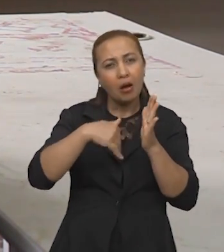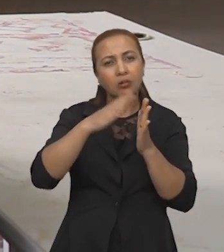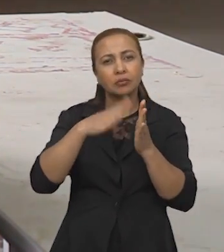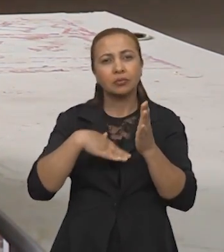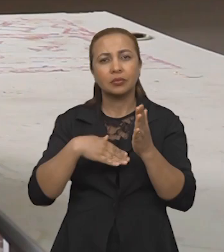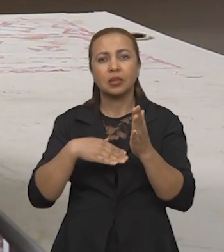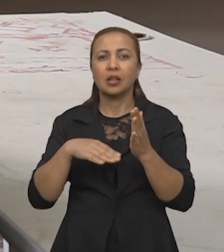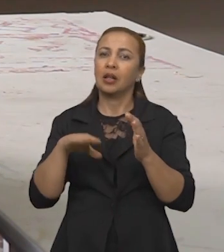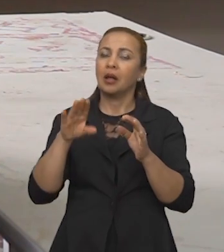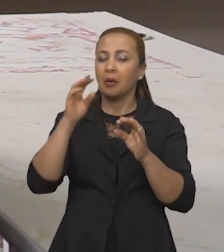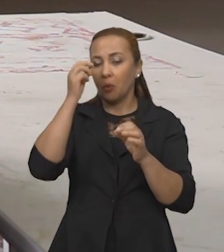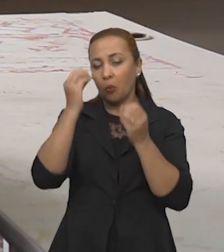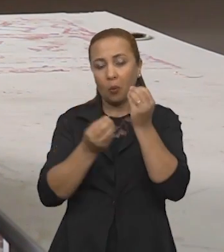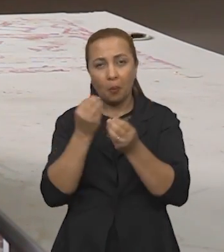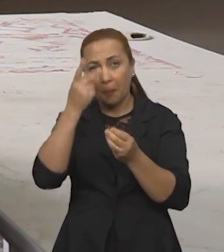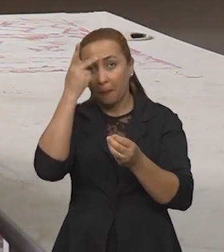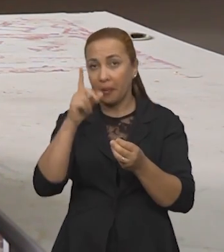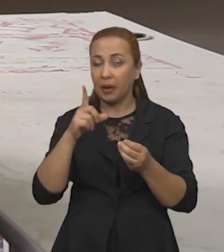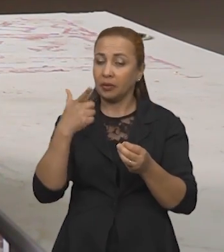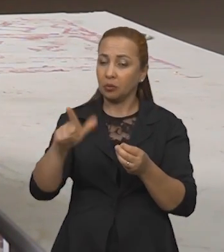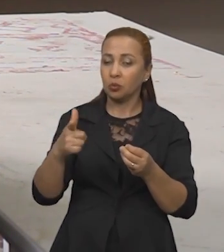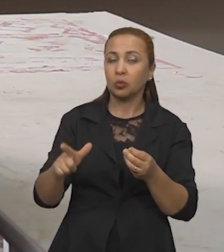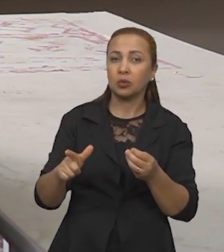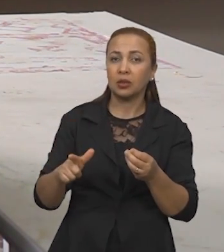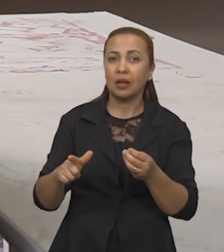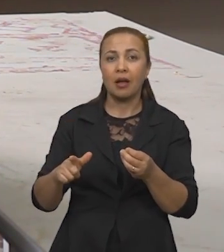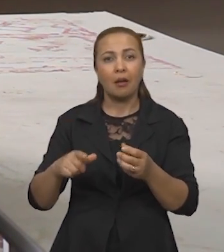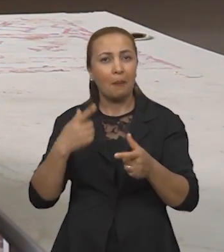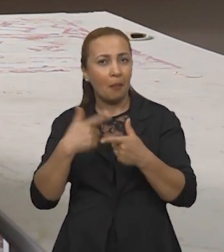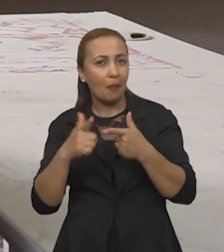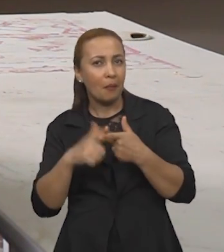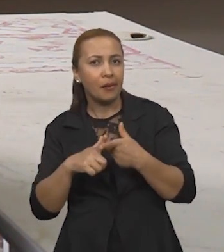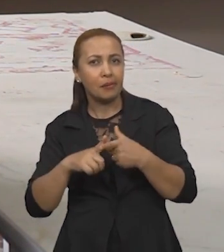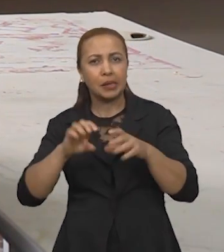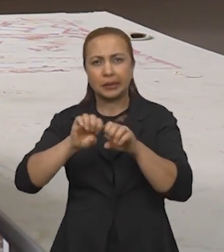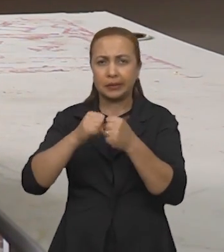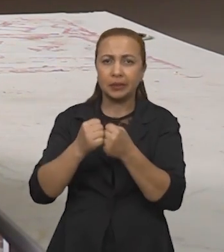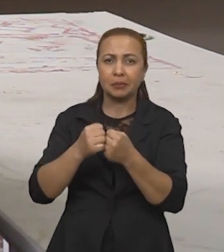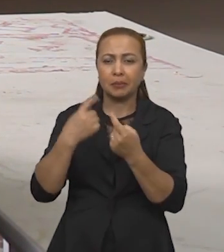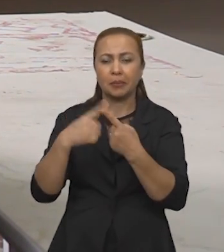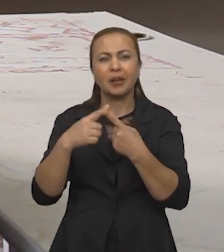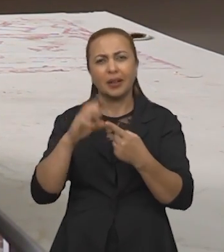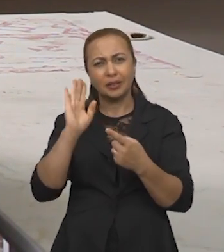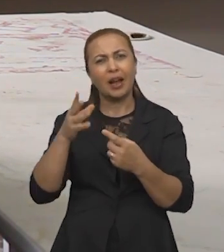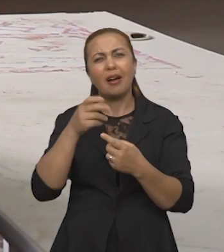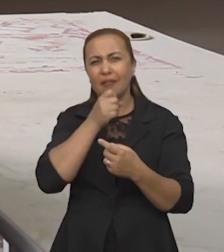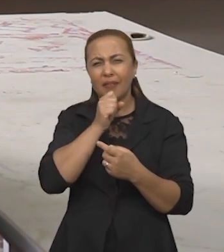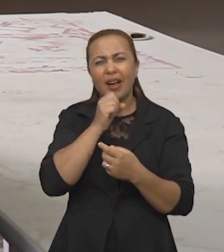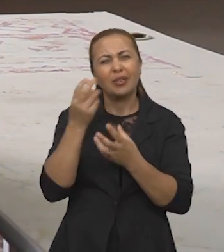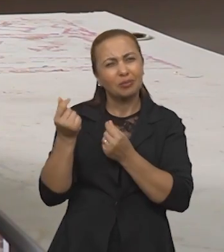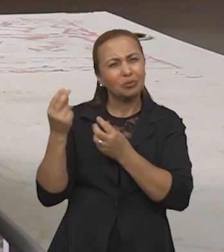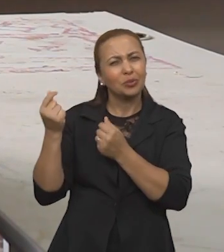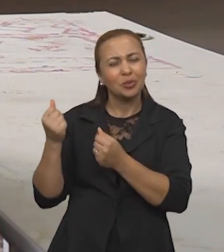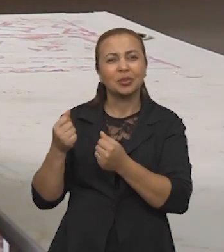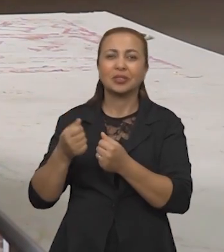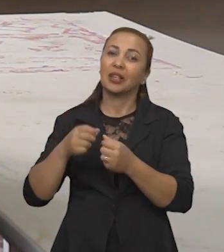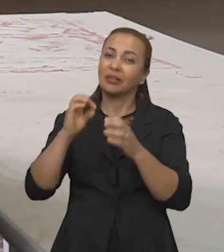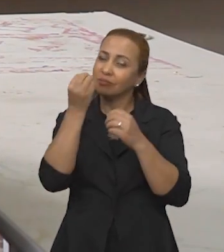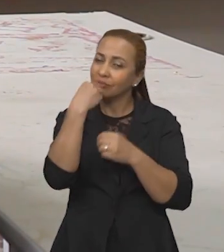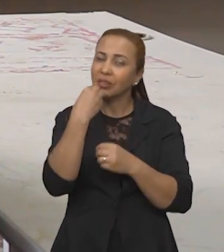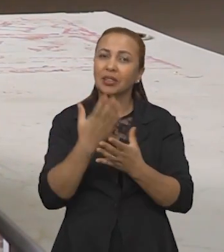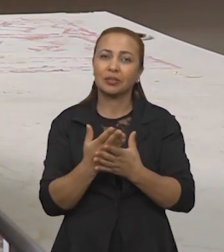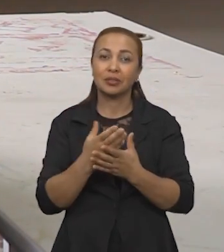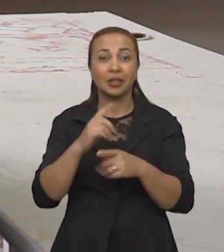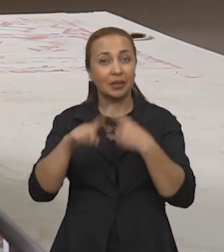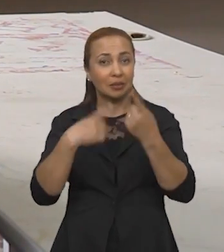pincéis, de maneira com que essas peças não venham a ser feridas, por conta da sua fragilidade e também